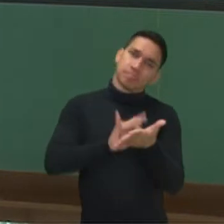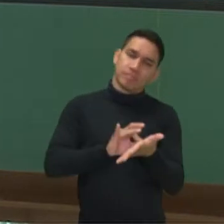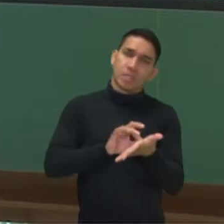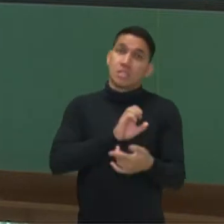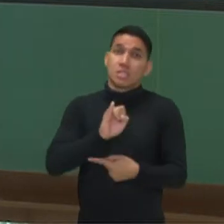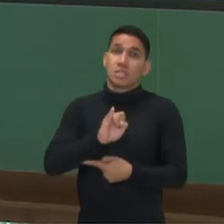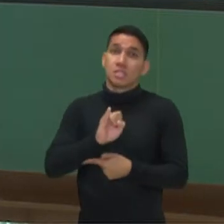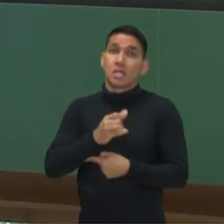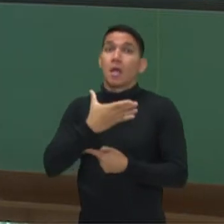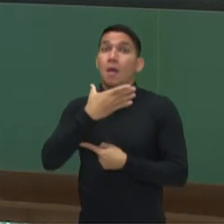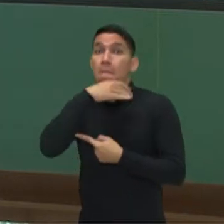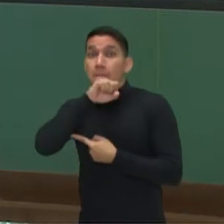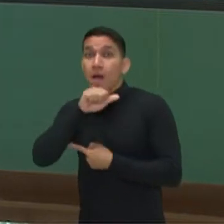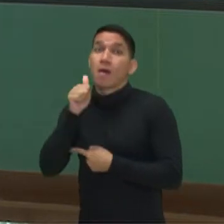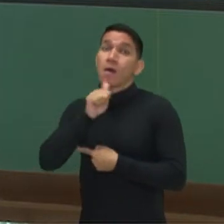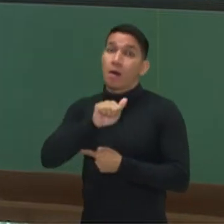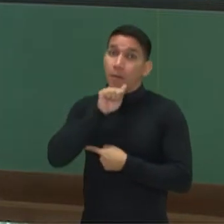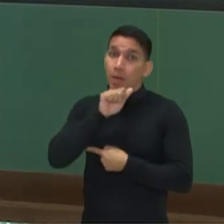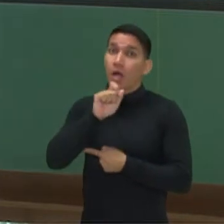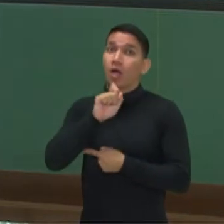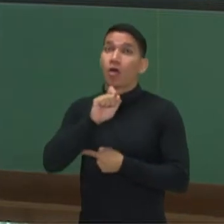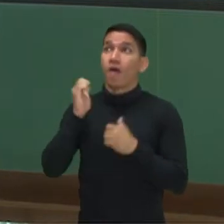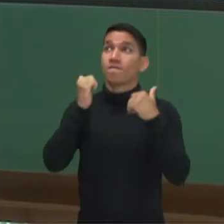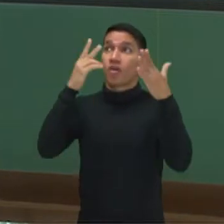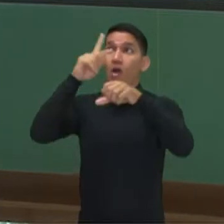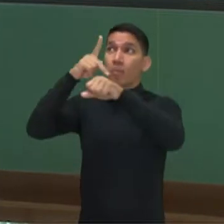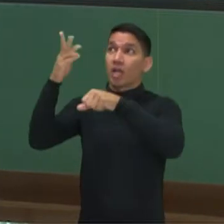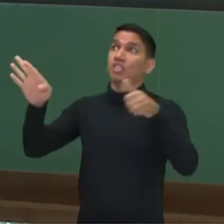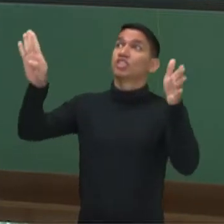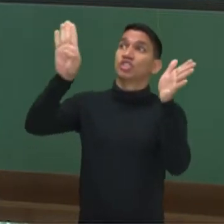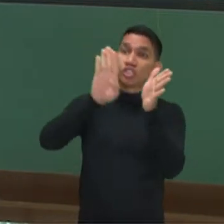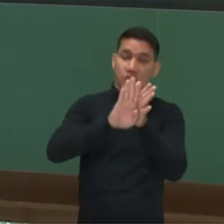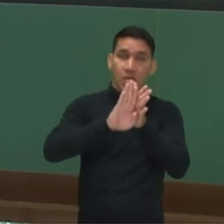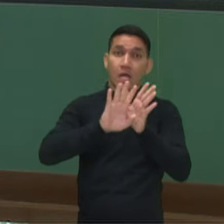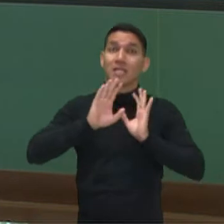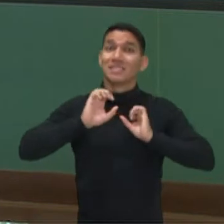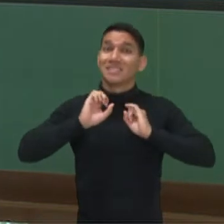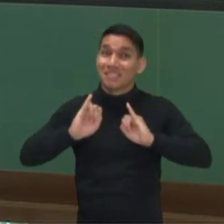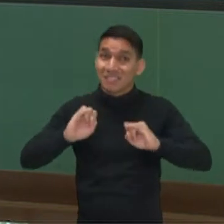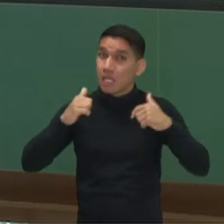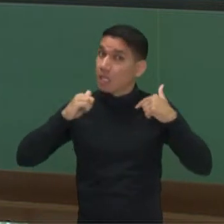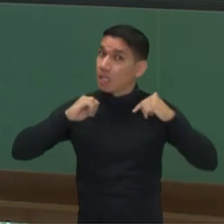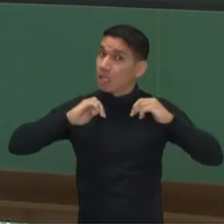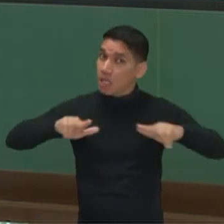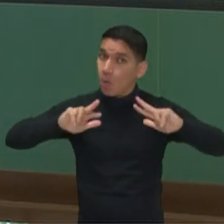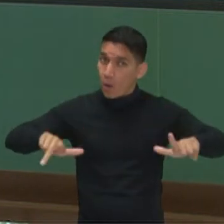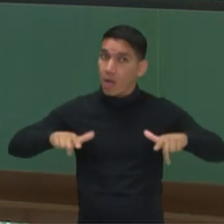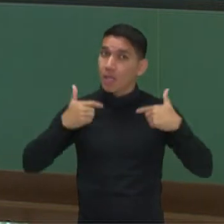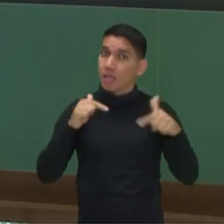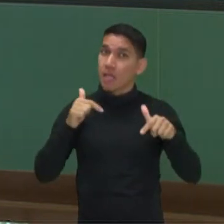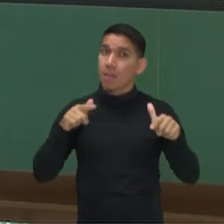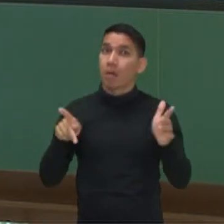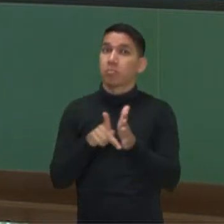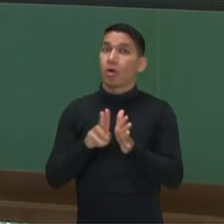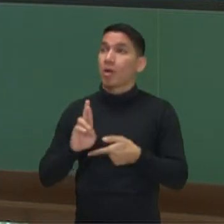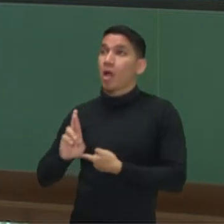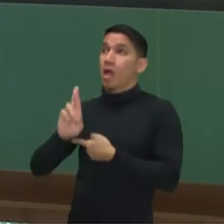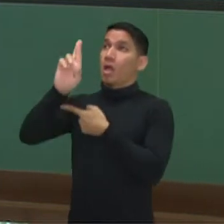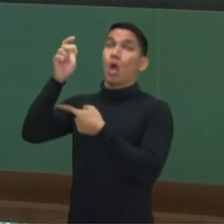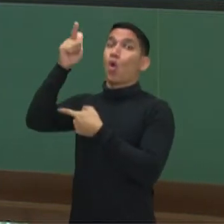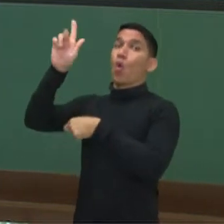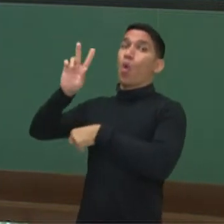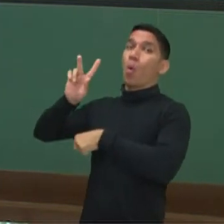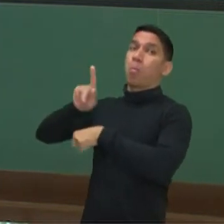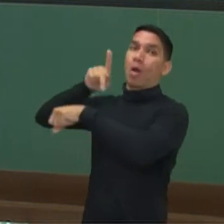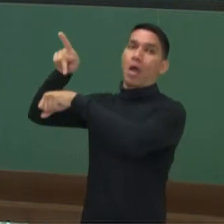pais estrangeiros, desde que os pais estrangeiros não estejam a serviço do seu país. Daí se aplica aquela ideia